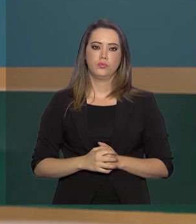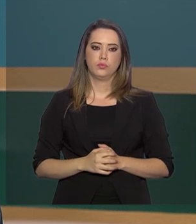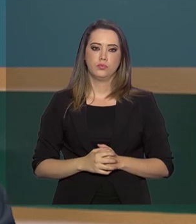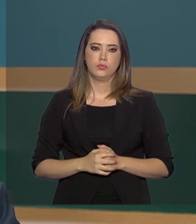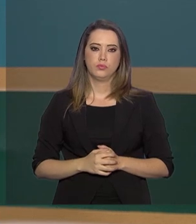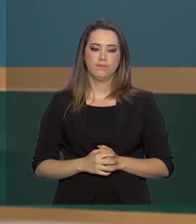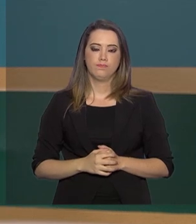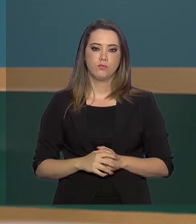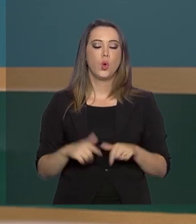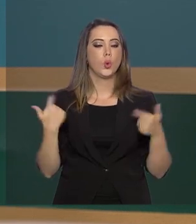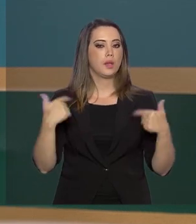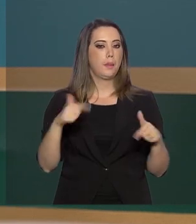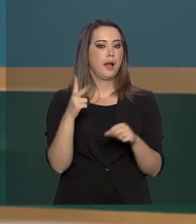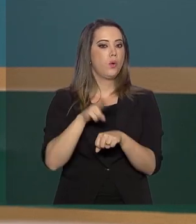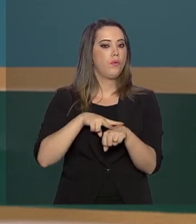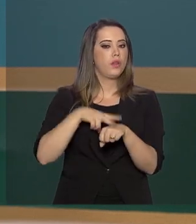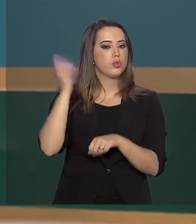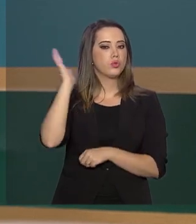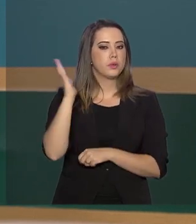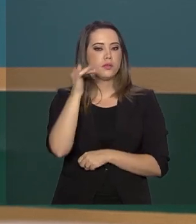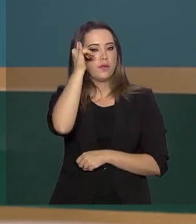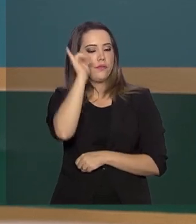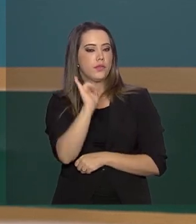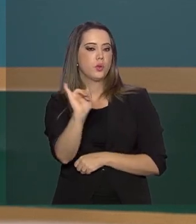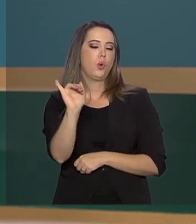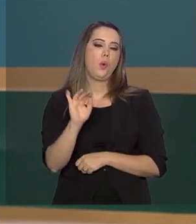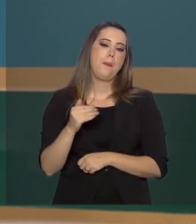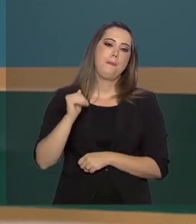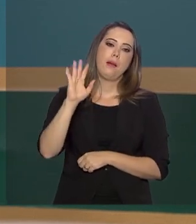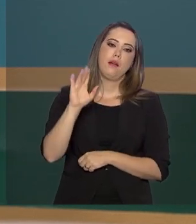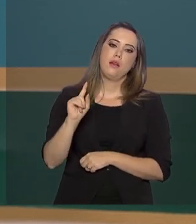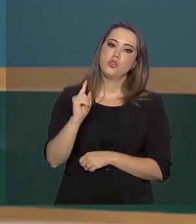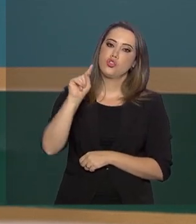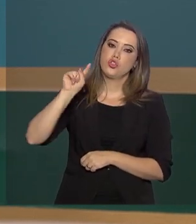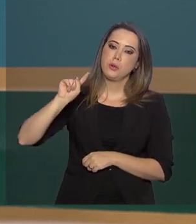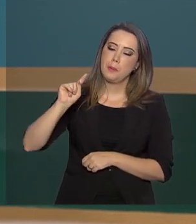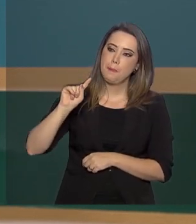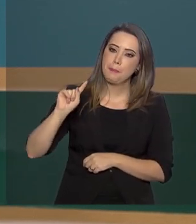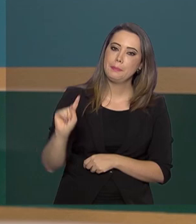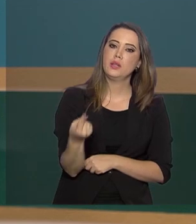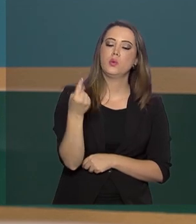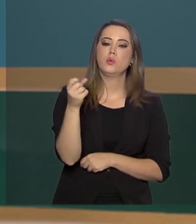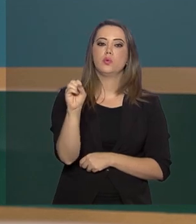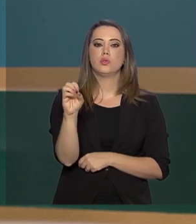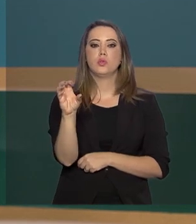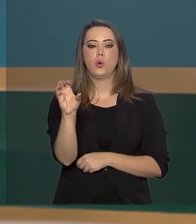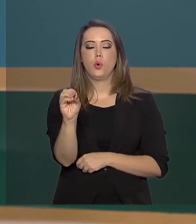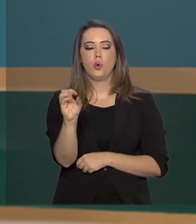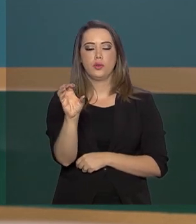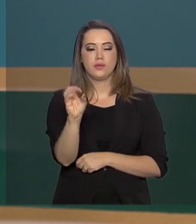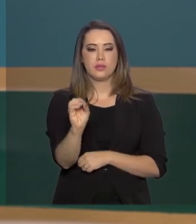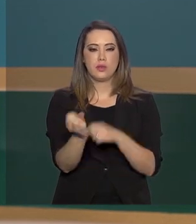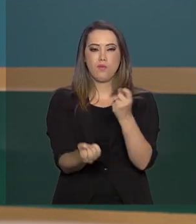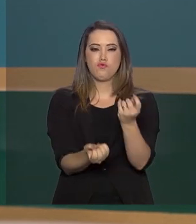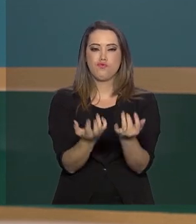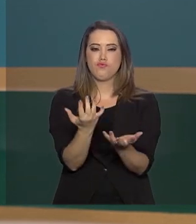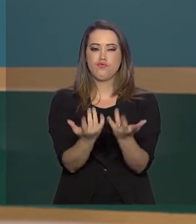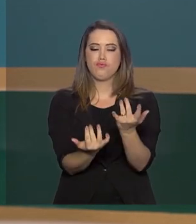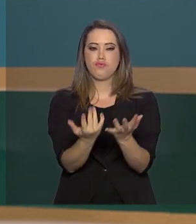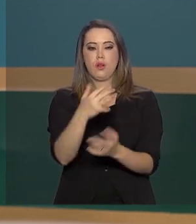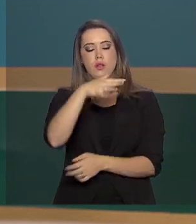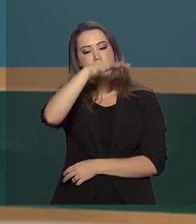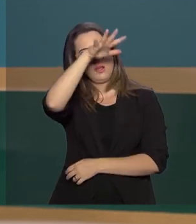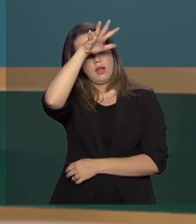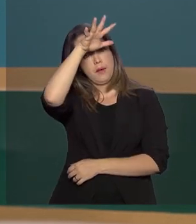A Operação Verde Brasil combateu mais de 1.800 focos de incêndio na Amazônia Legal em dois meses. O balanço foi